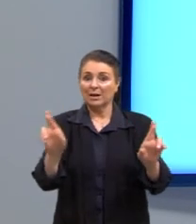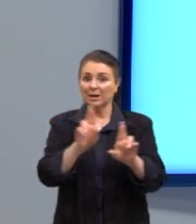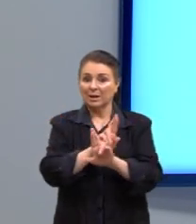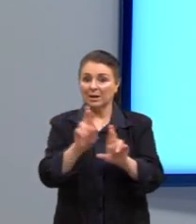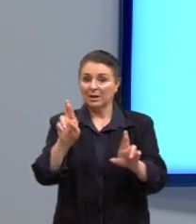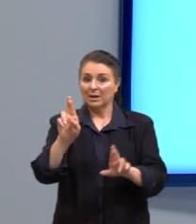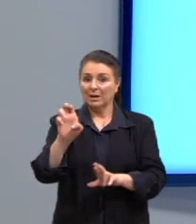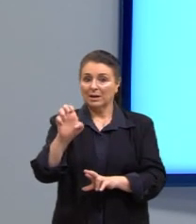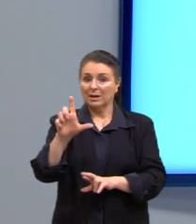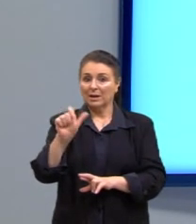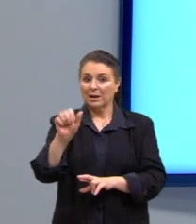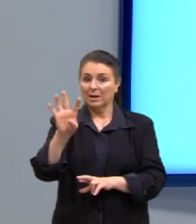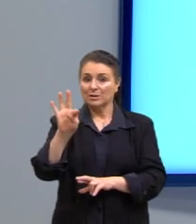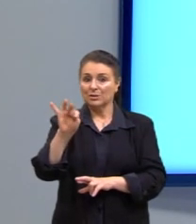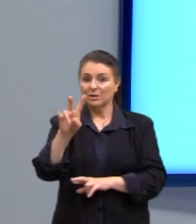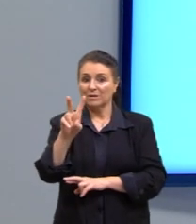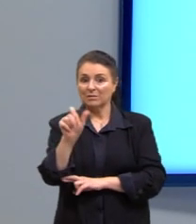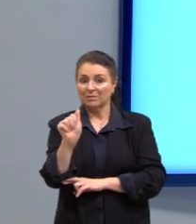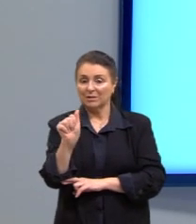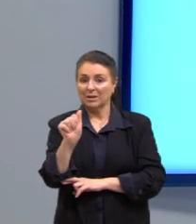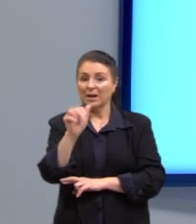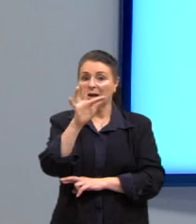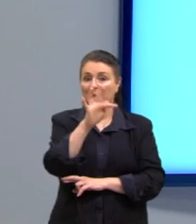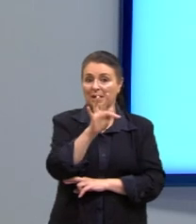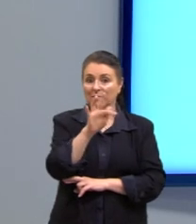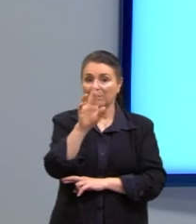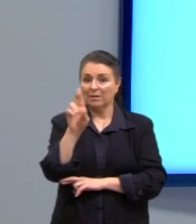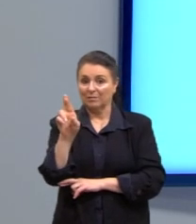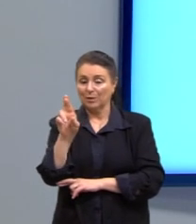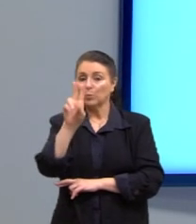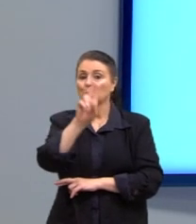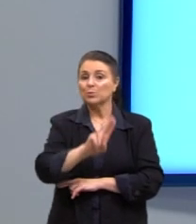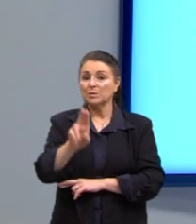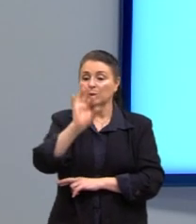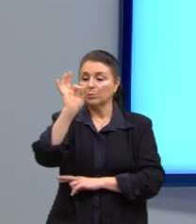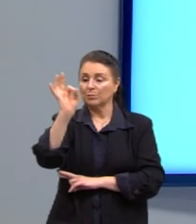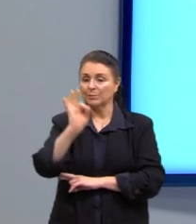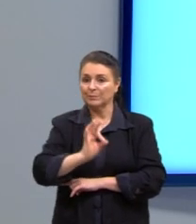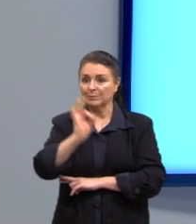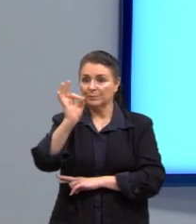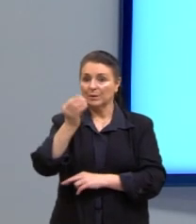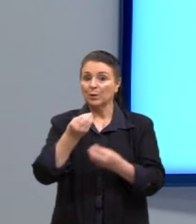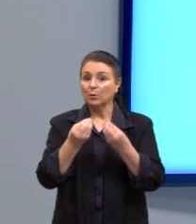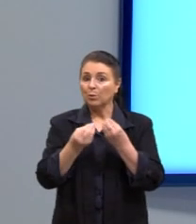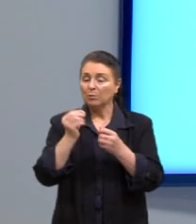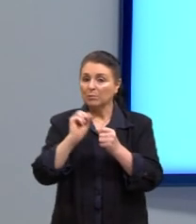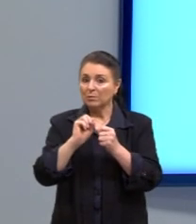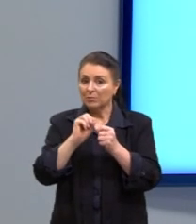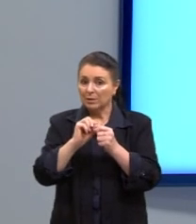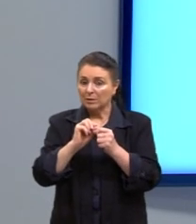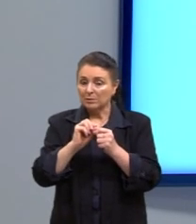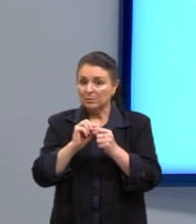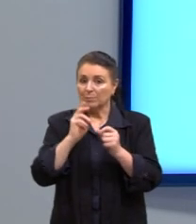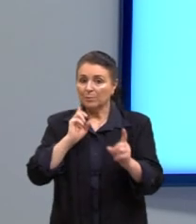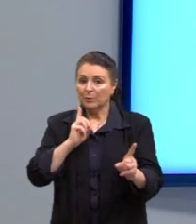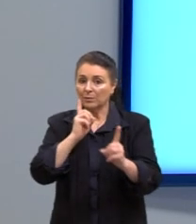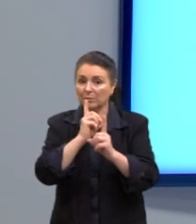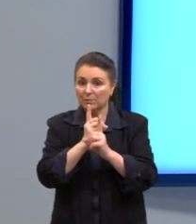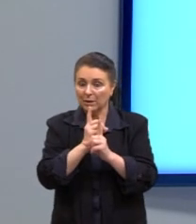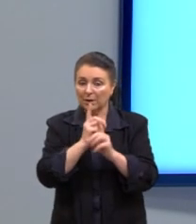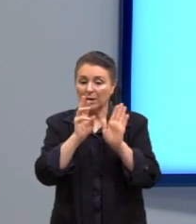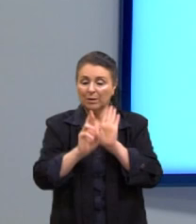à FR, que seria em porcentagem. Como que nós temos, né, podemos chegar nessa